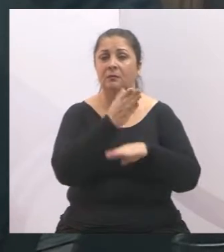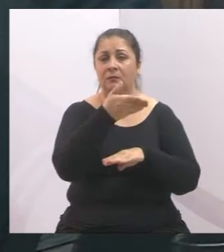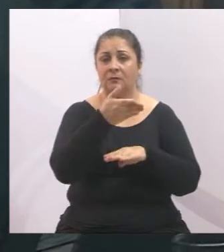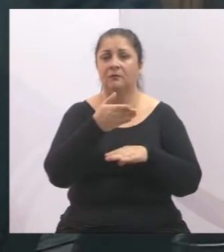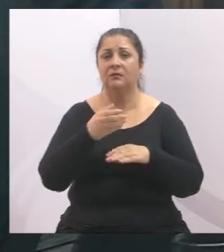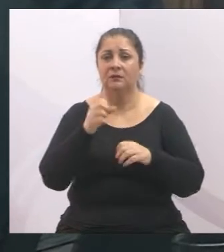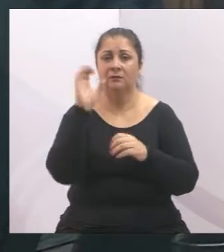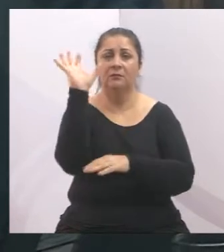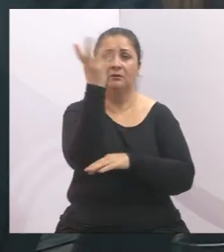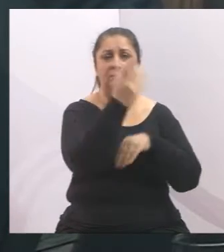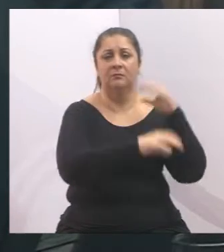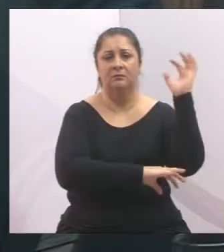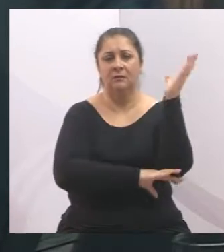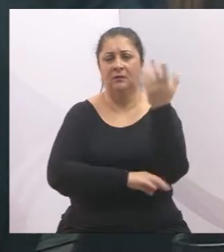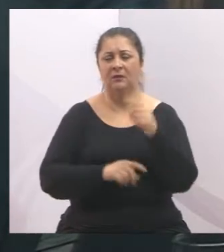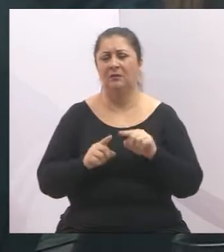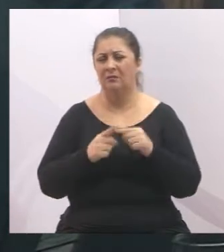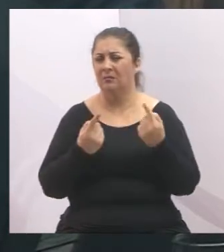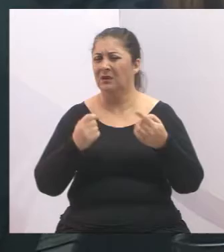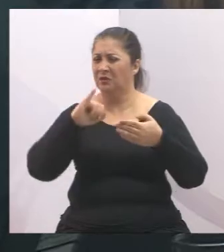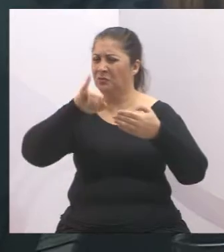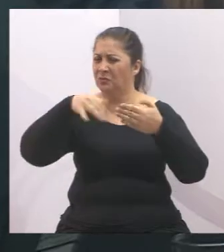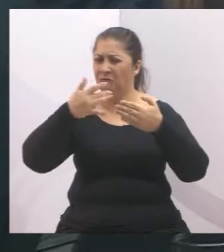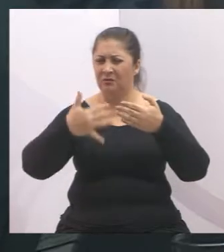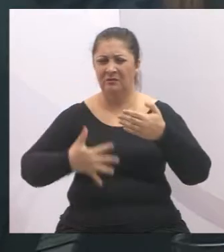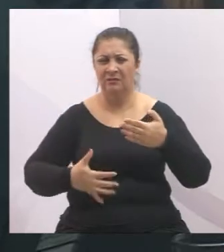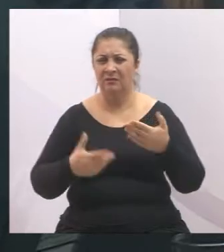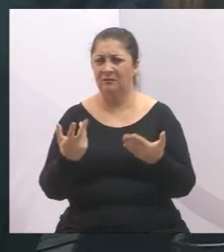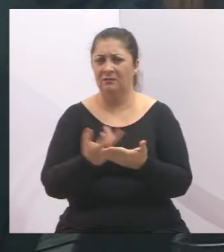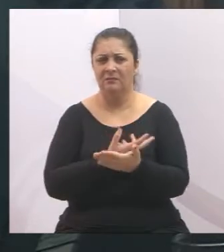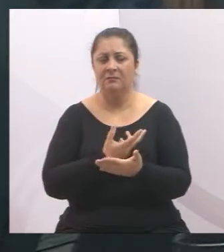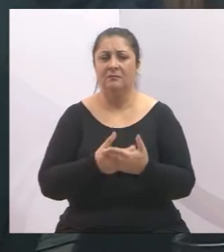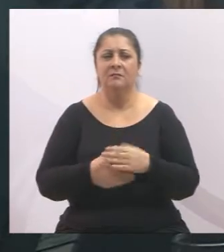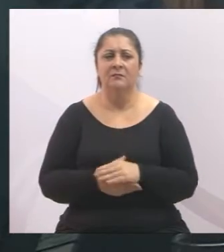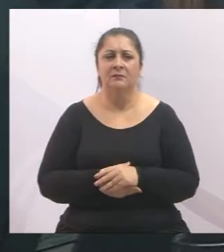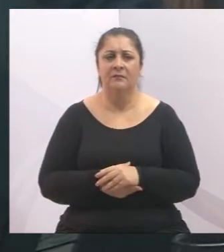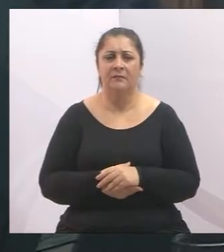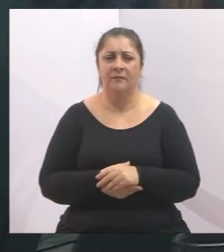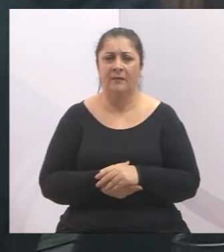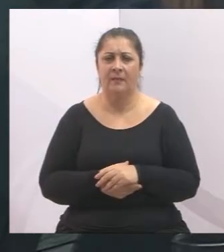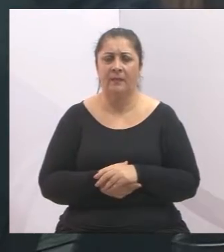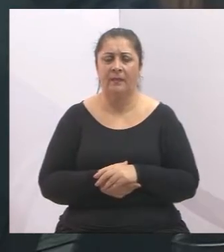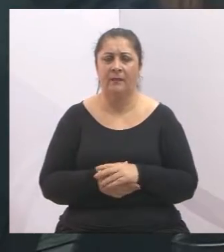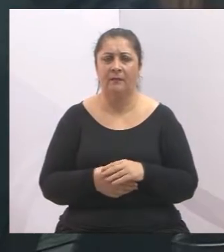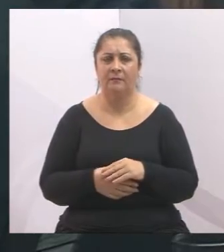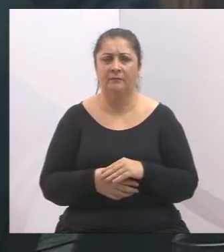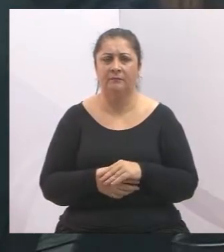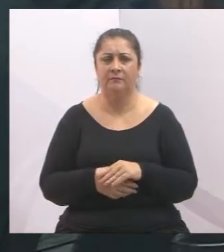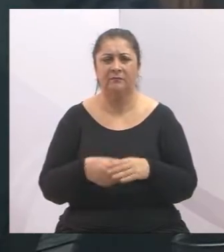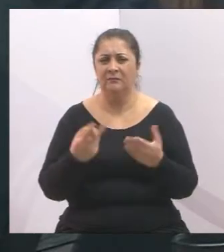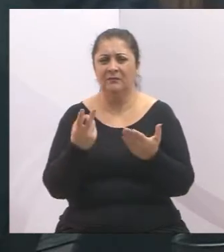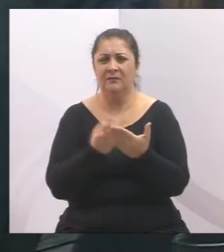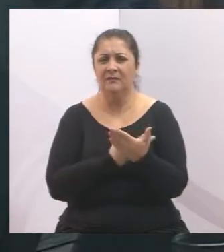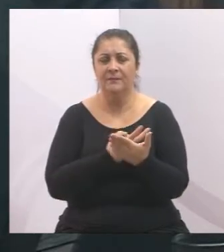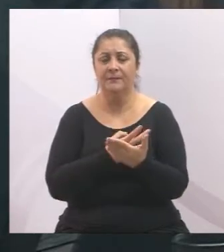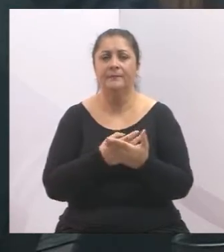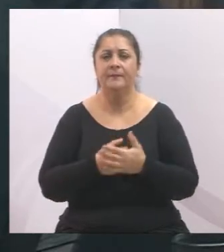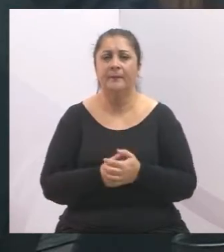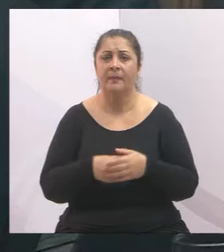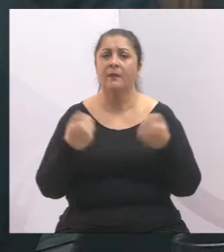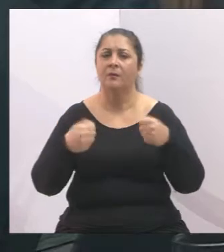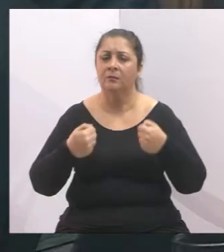essa para mim não é uma justificativa que exime a empresa de implementar